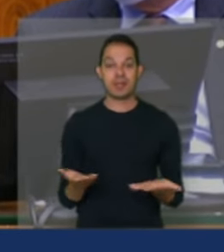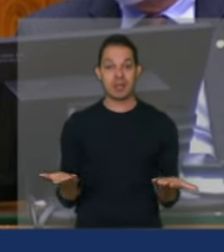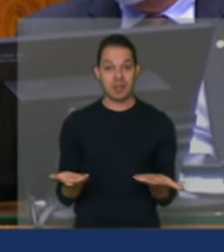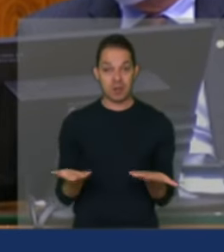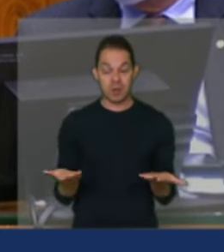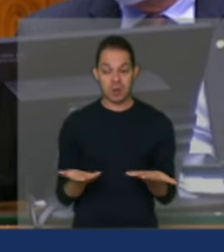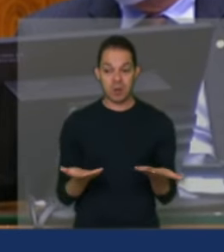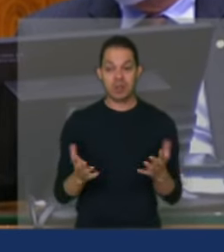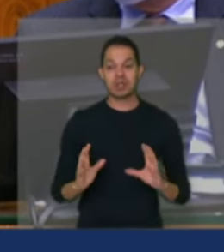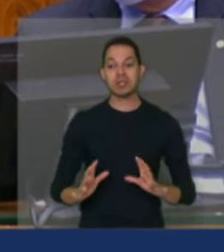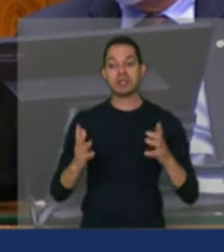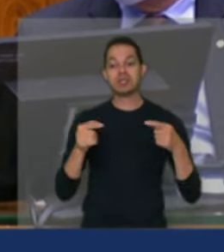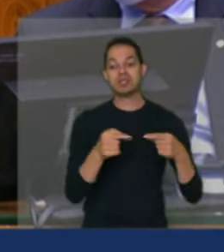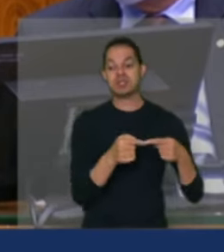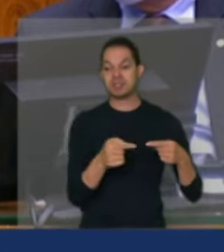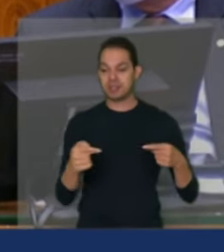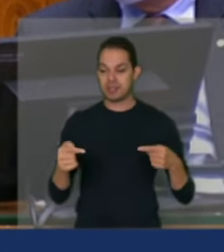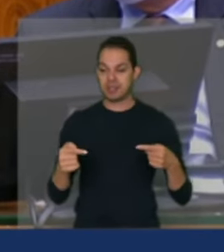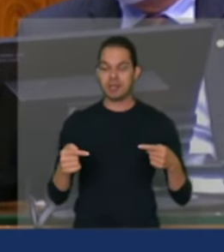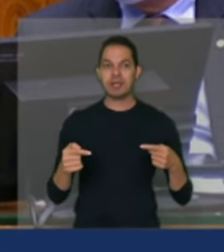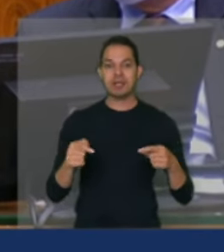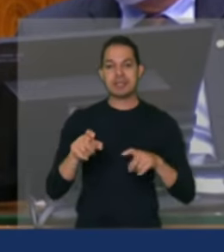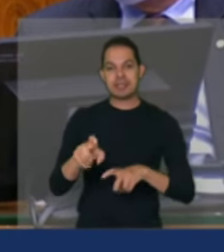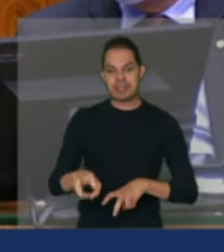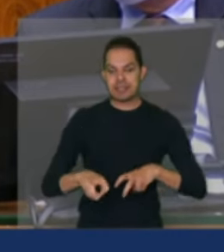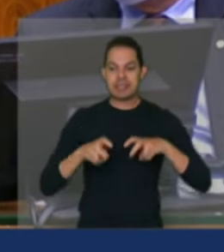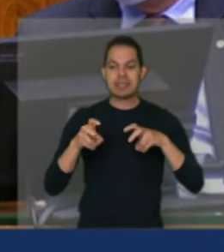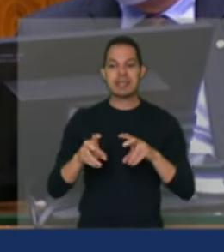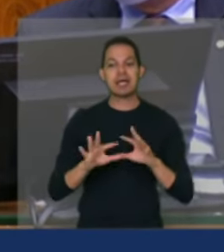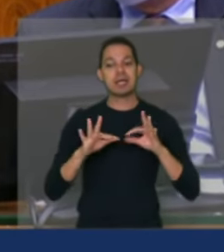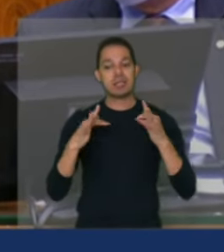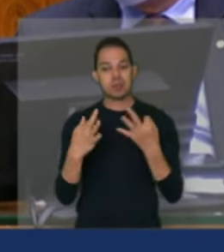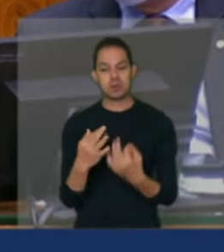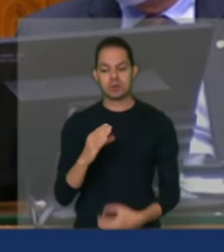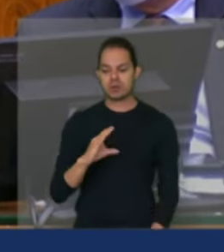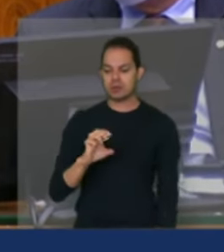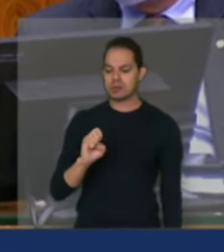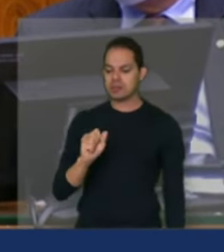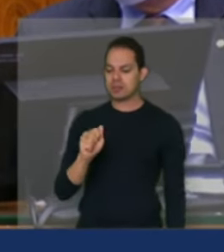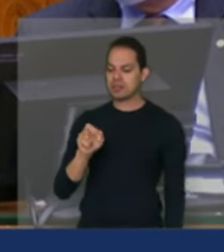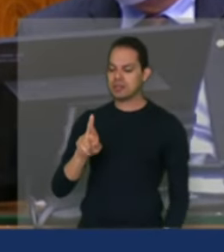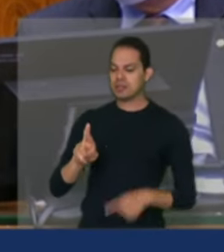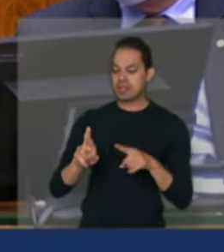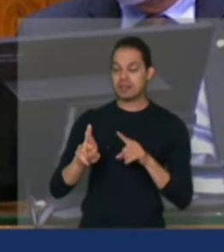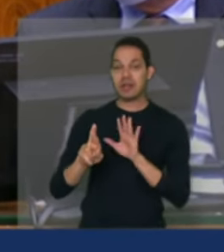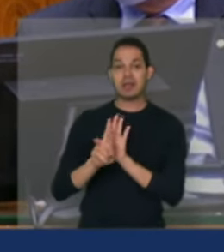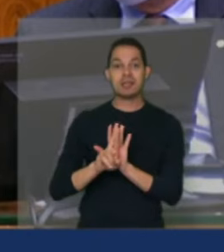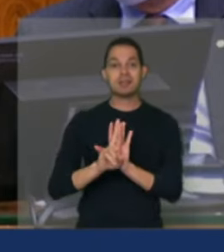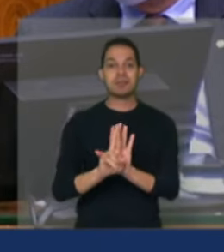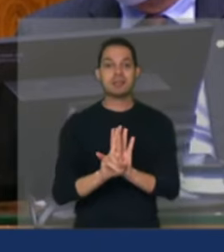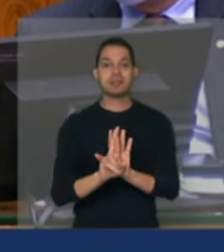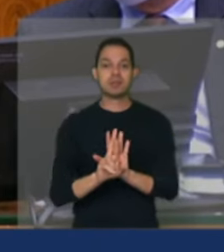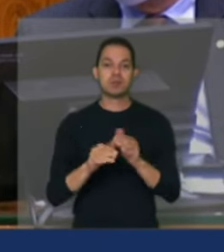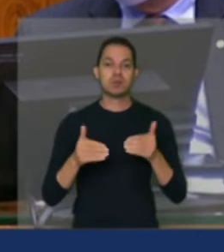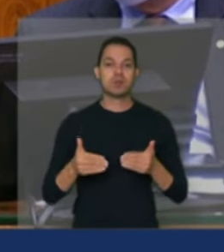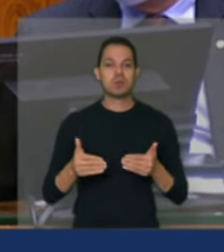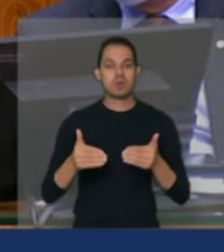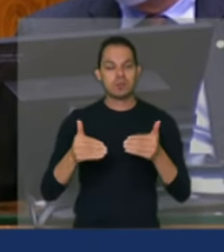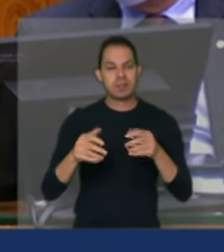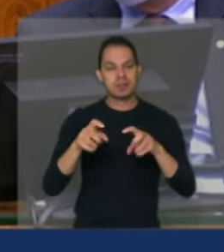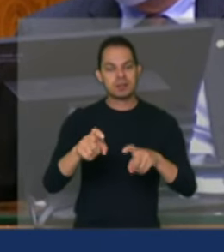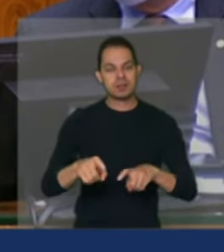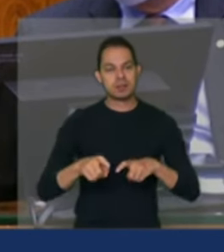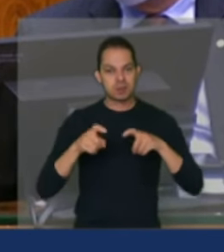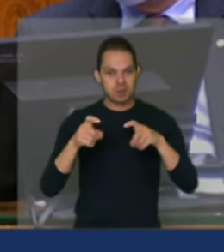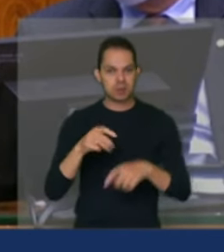comemoração da semana da agricultura familiar, aqui o César, representando o Ministério da Agricultura